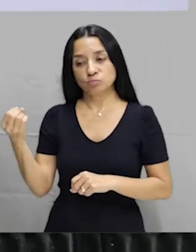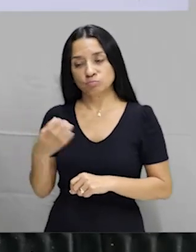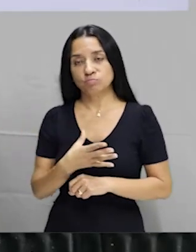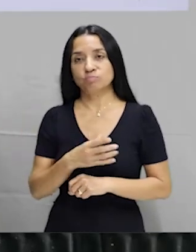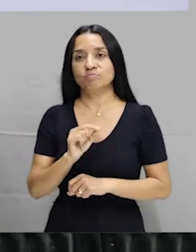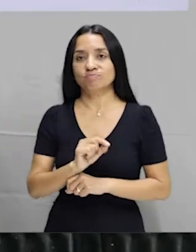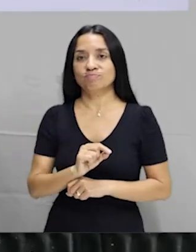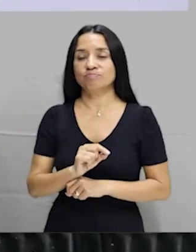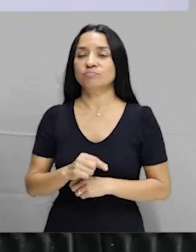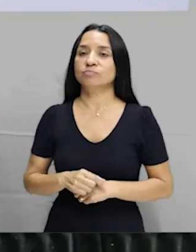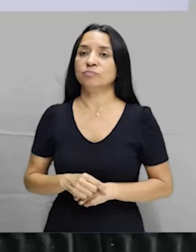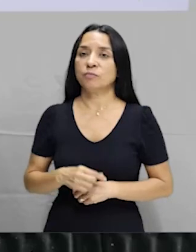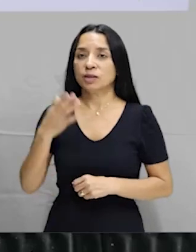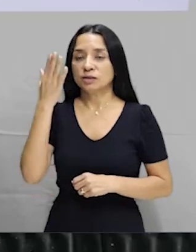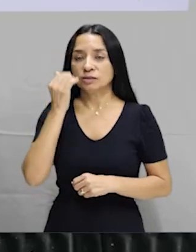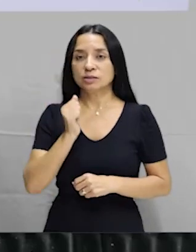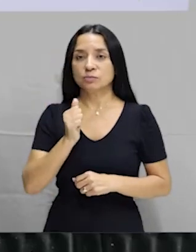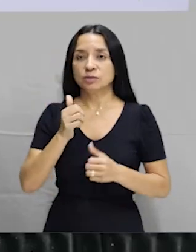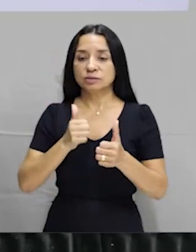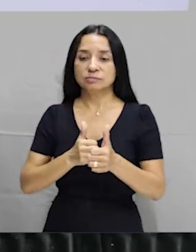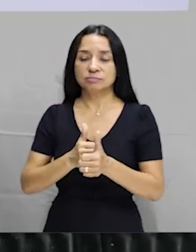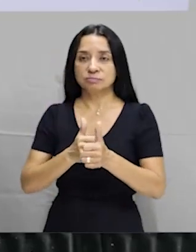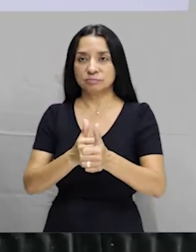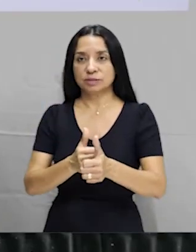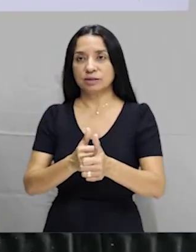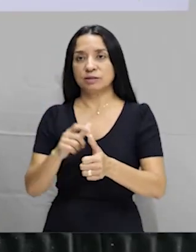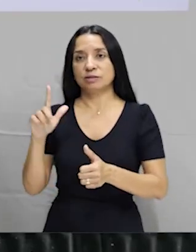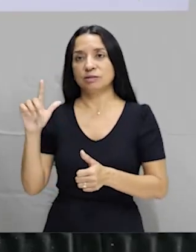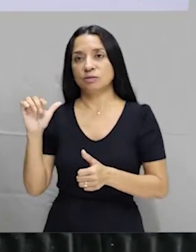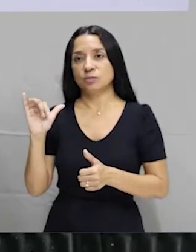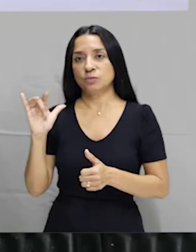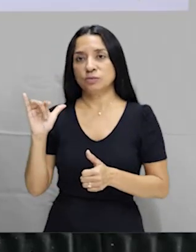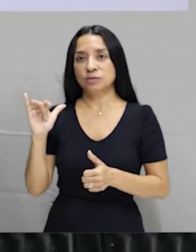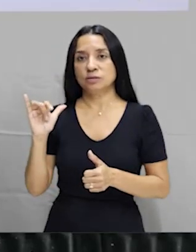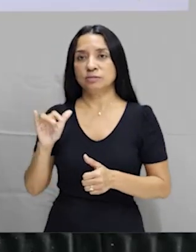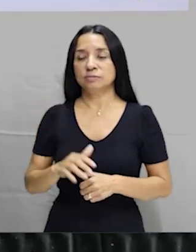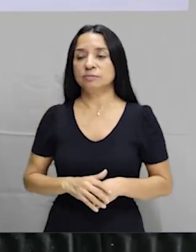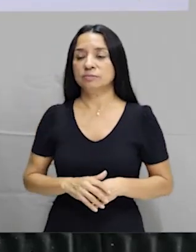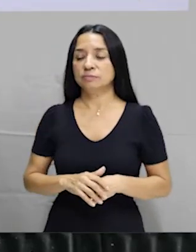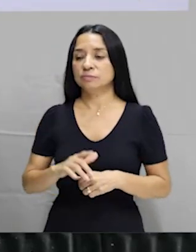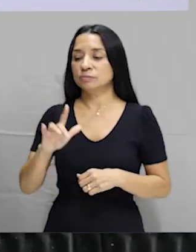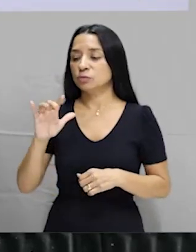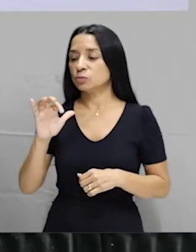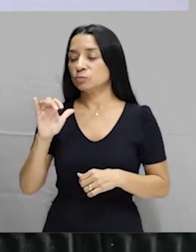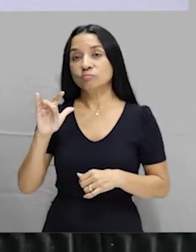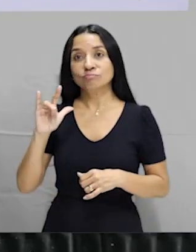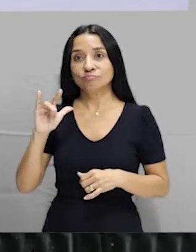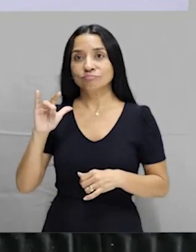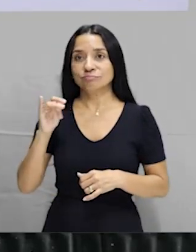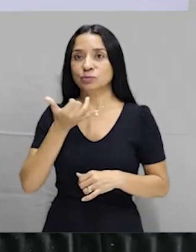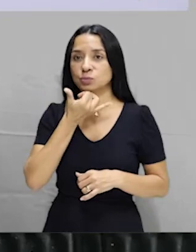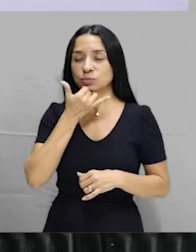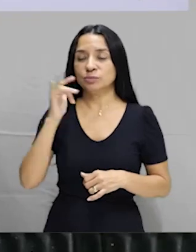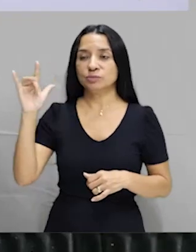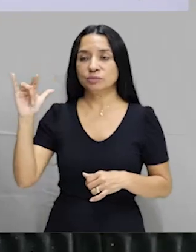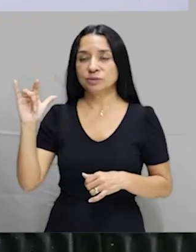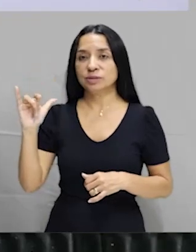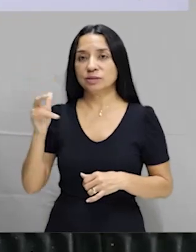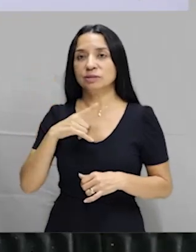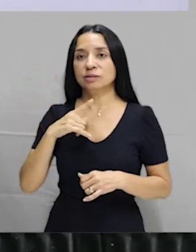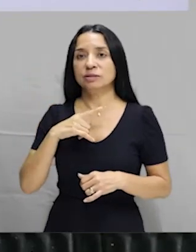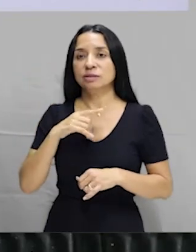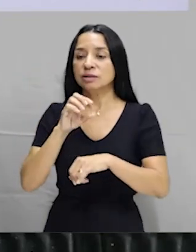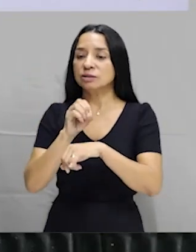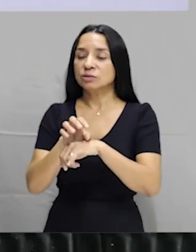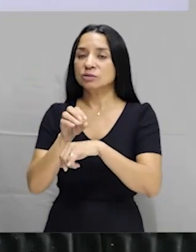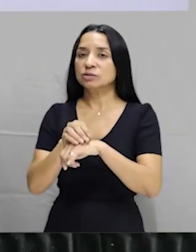você vai e nos segue lá no Instagram, arroba a plataforma Gonçalves Dias. Lá tem muitas dicas e